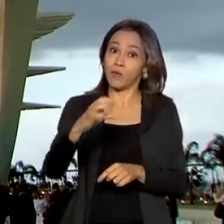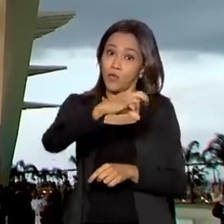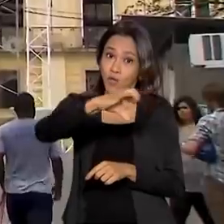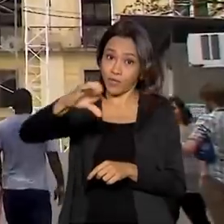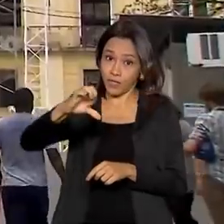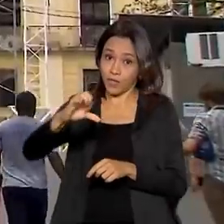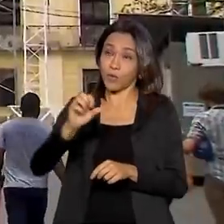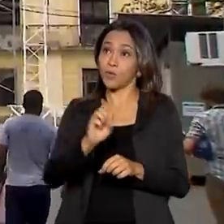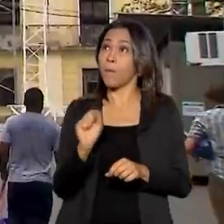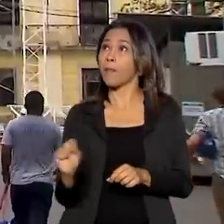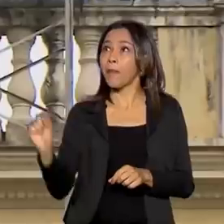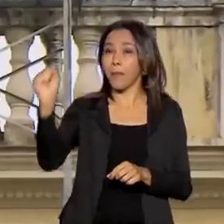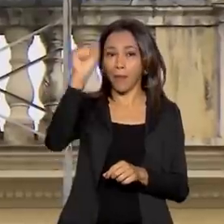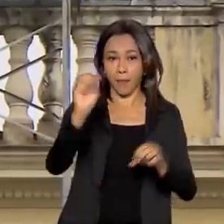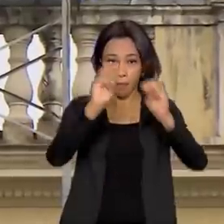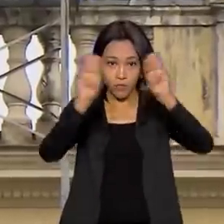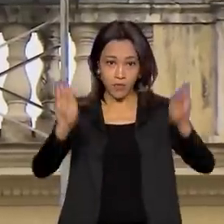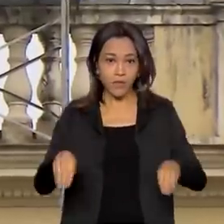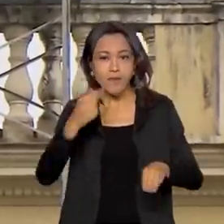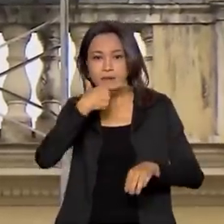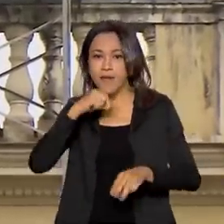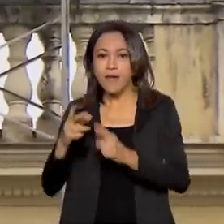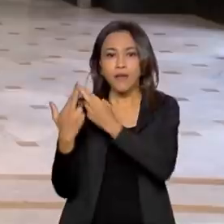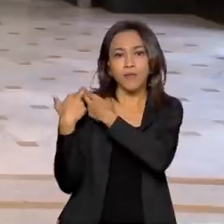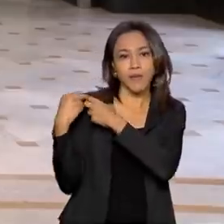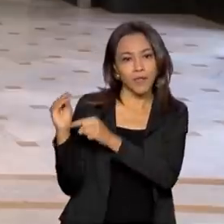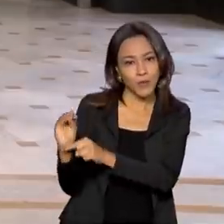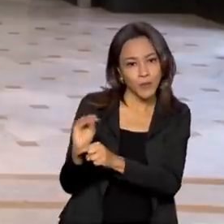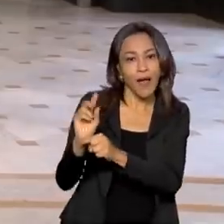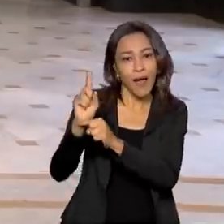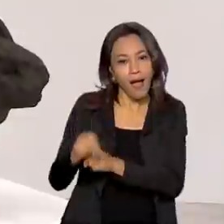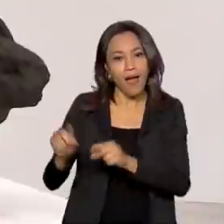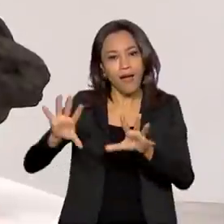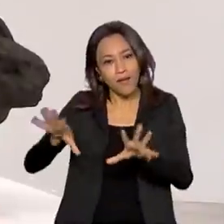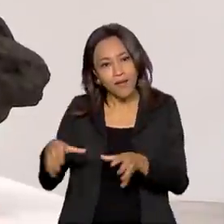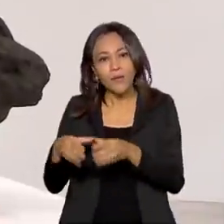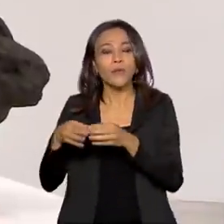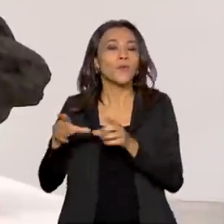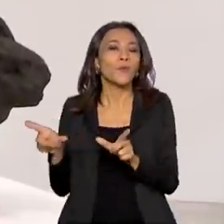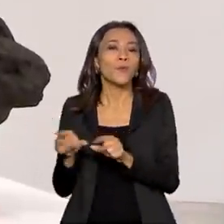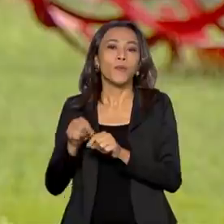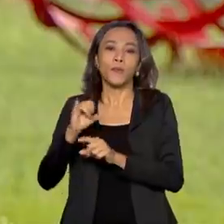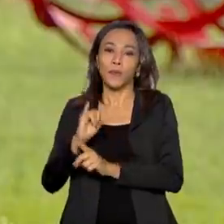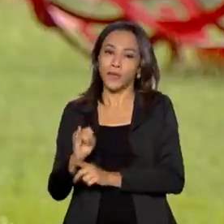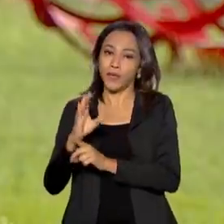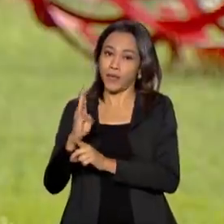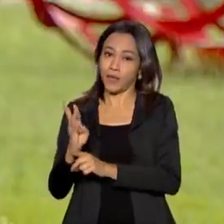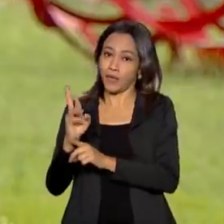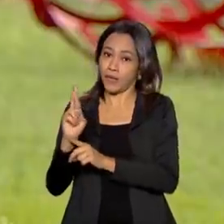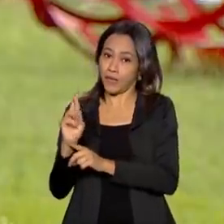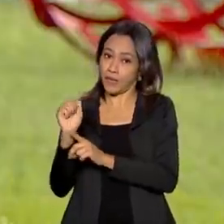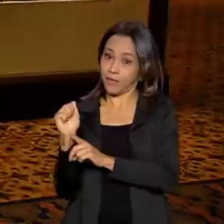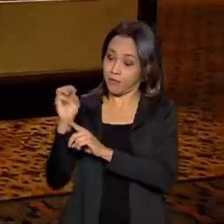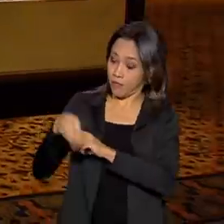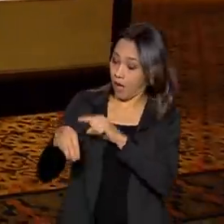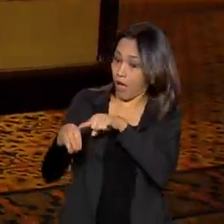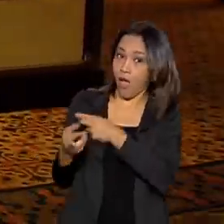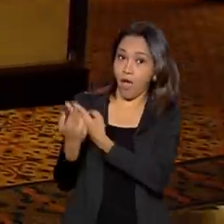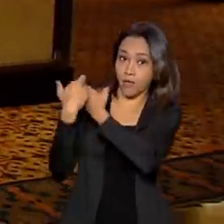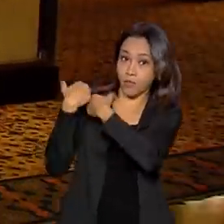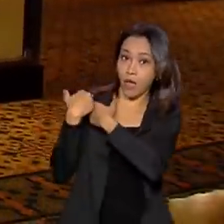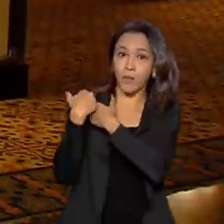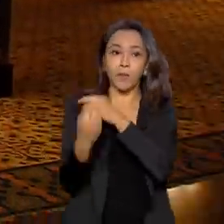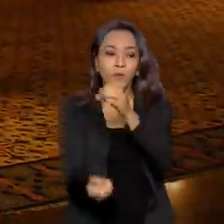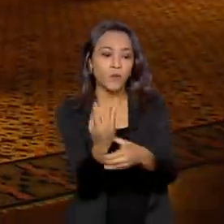espaços. Quem cuida da melhoria deles é o Ibram, o Instituto Brasileiro de Museus. É ele o responsável pela política